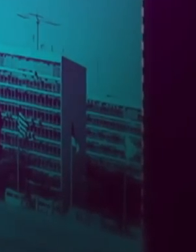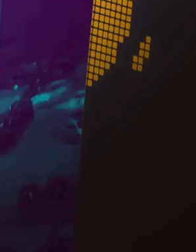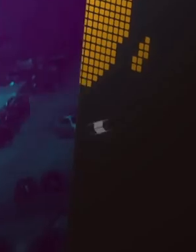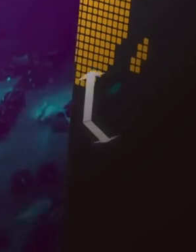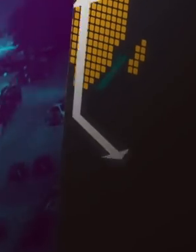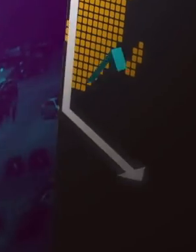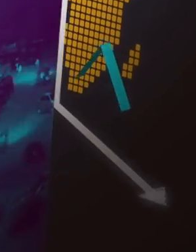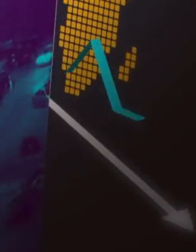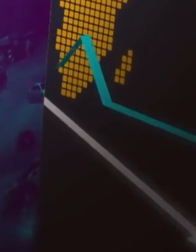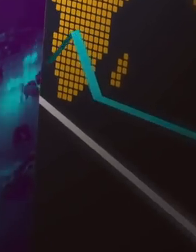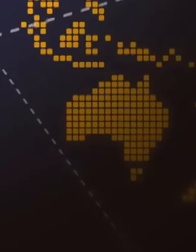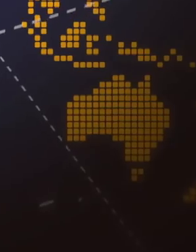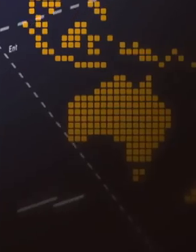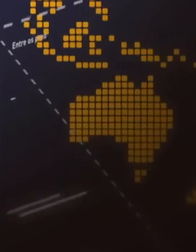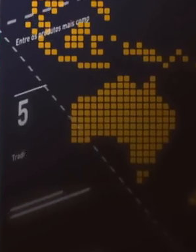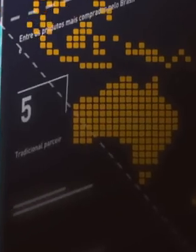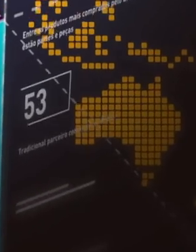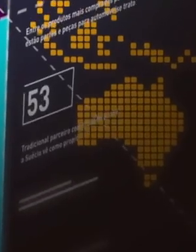e aí a TV do Governo